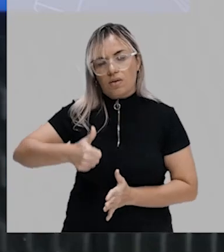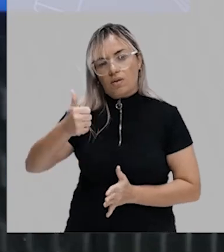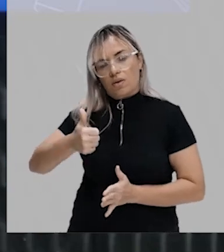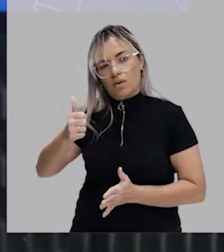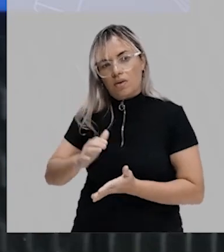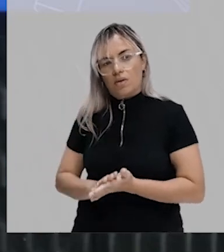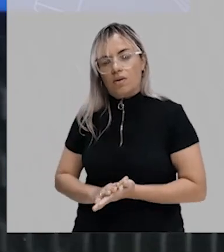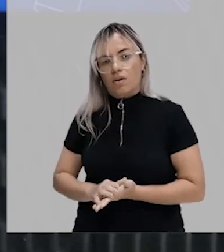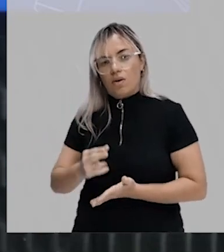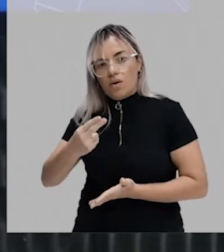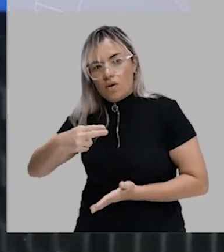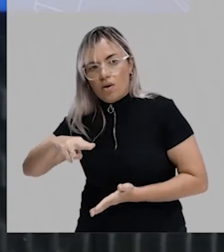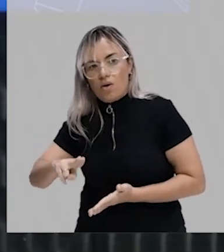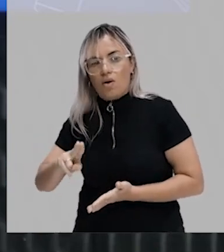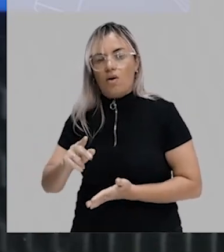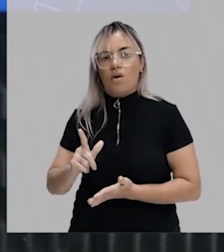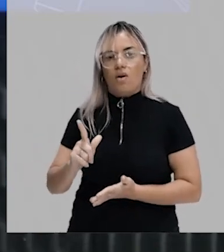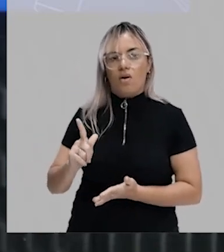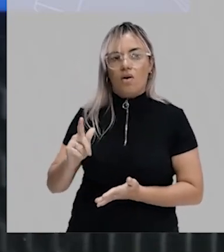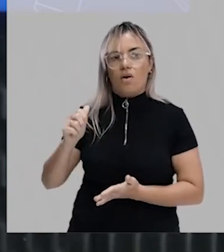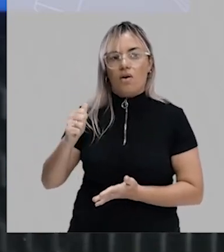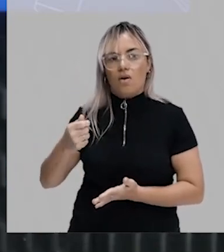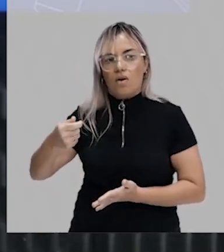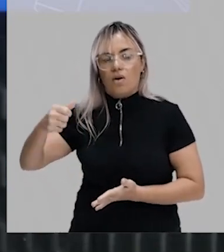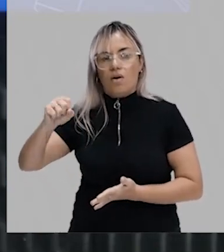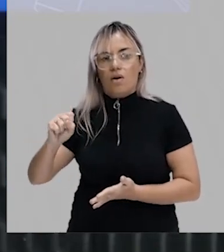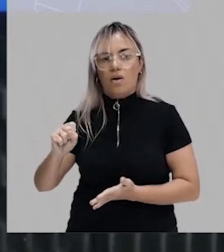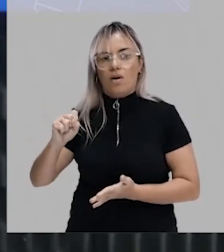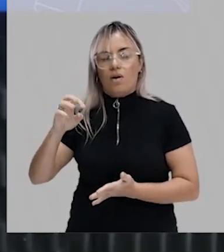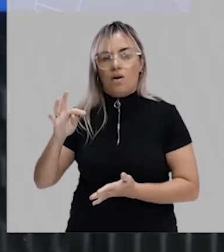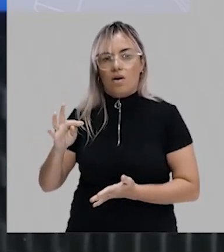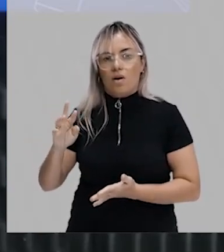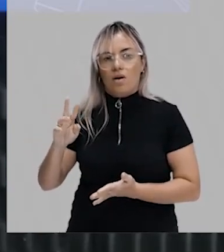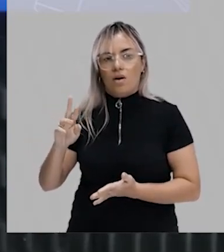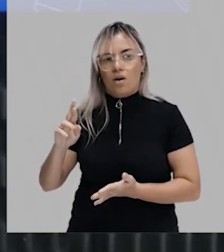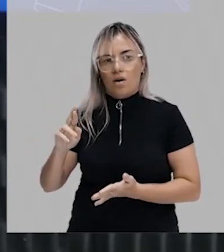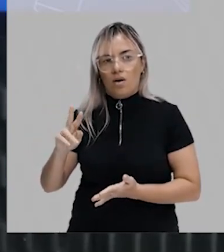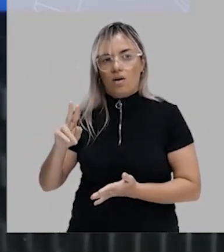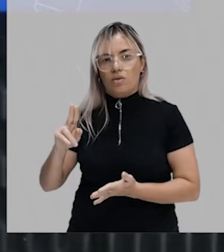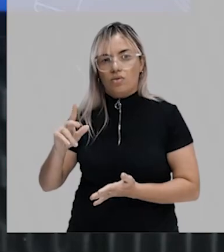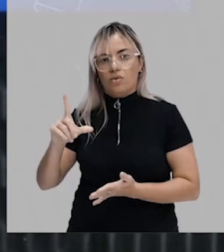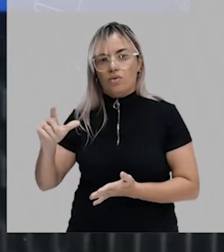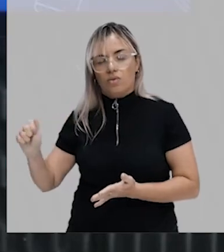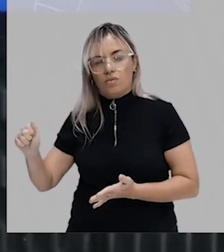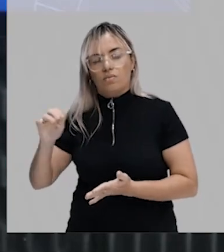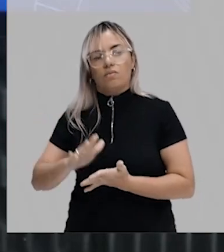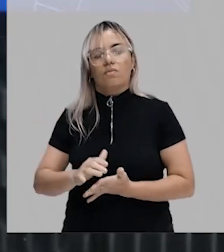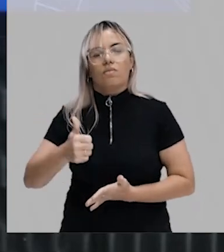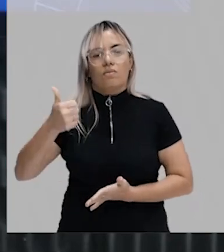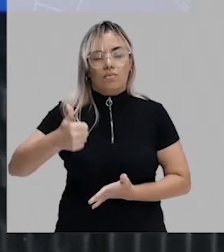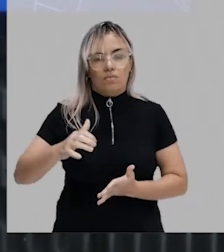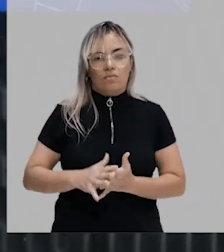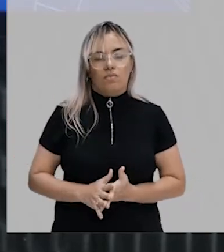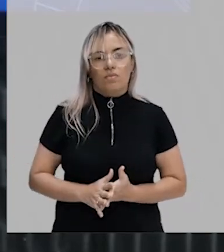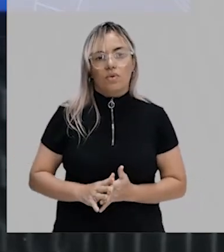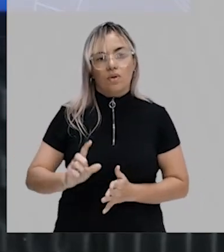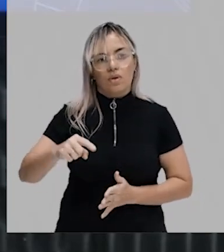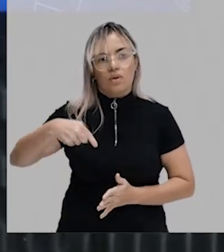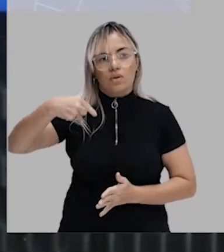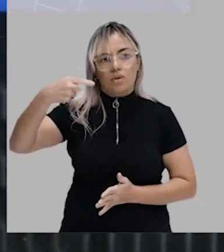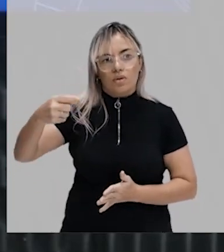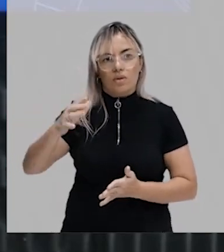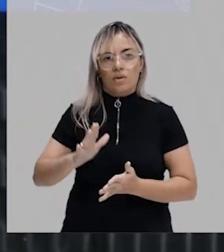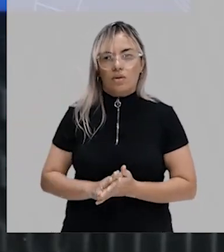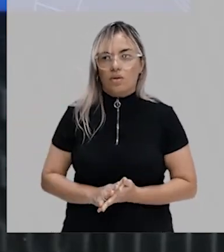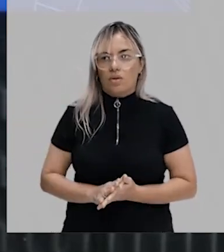chamamos de gástrula. A gástrula ocorre a formação dos primeiros folhetos embrionários, tá? Depois da